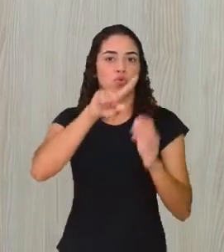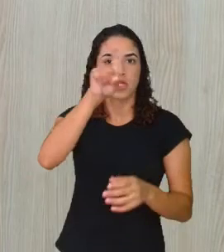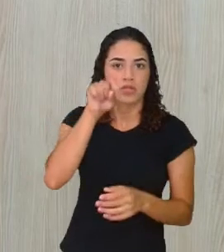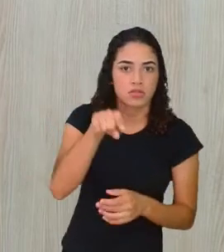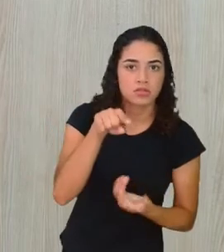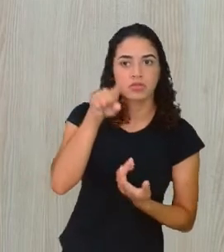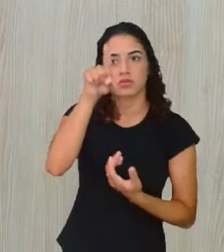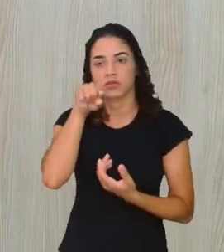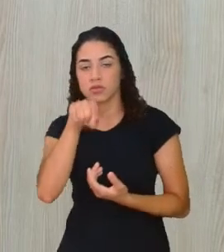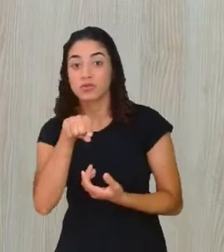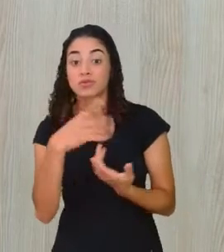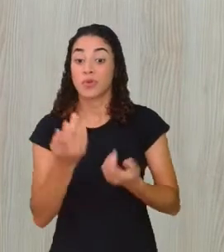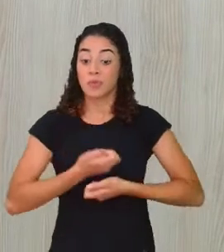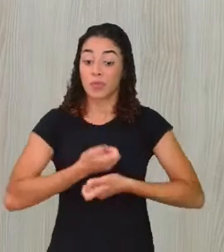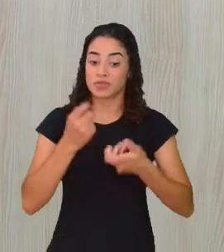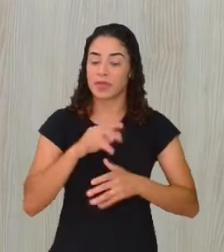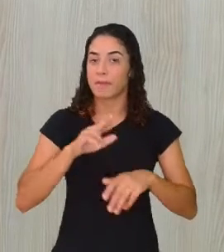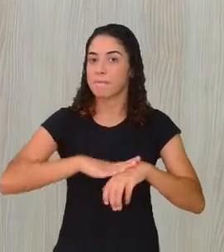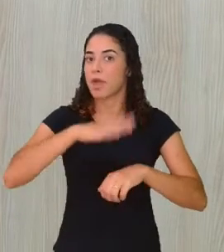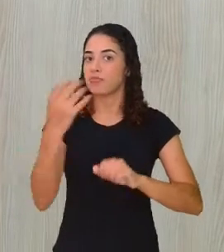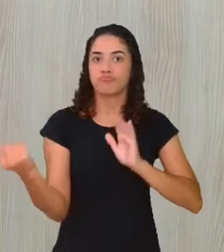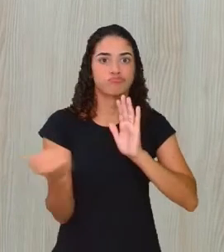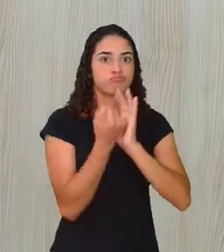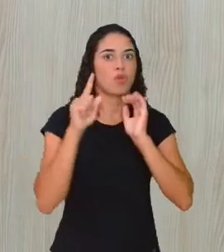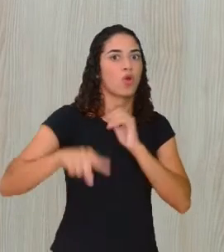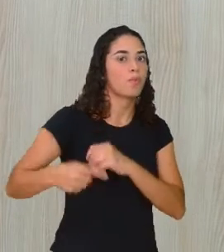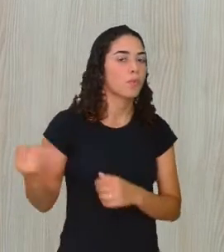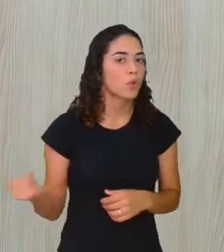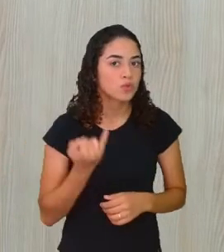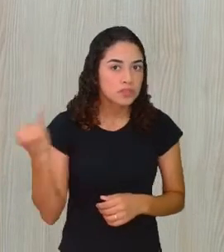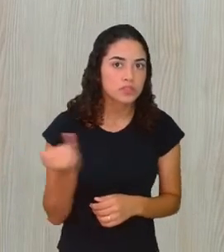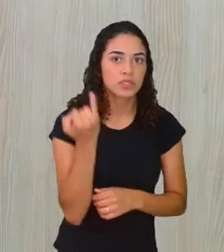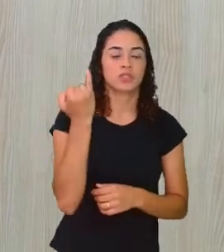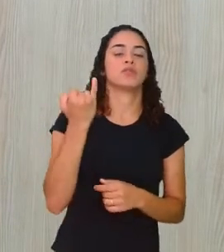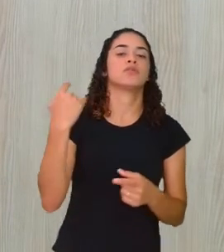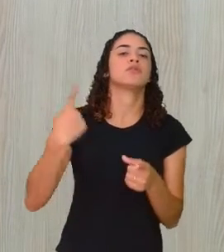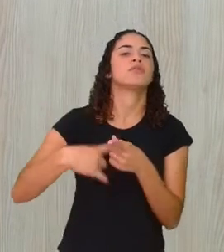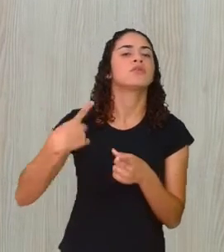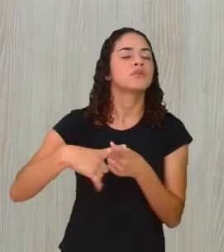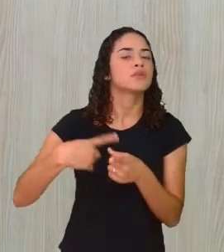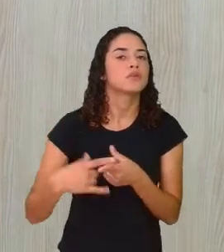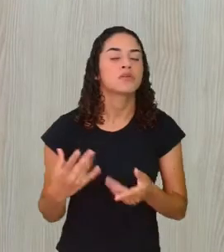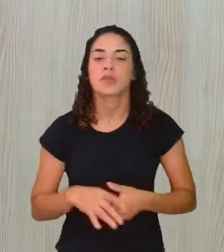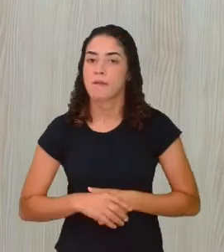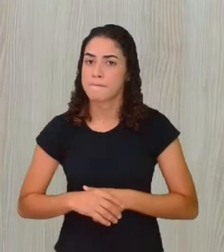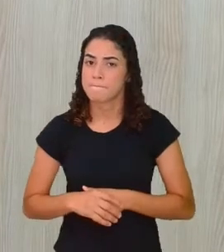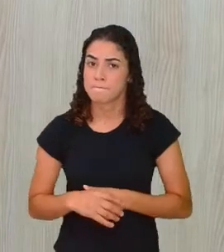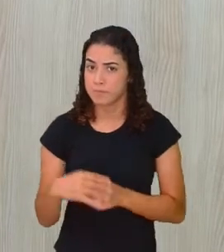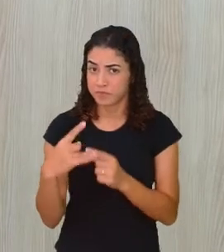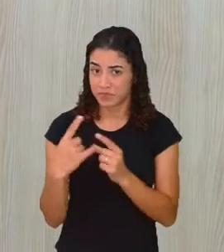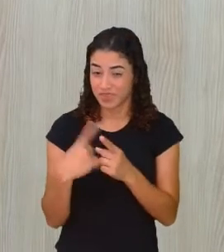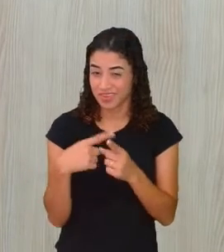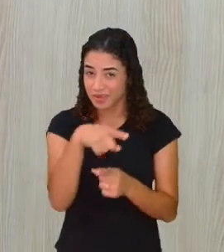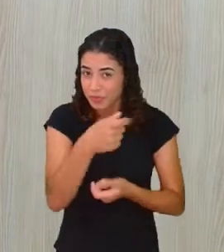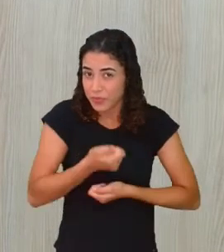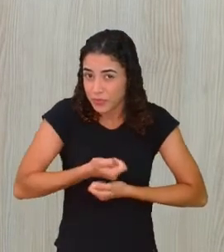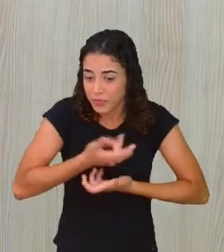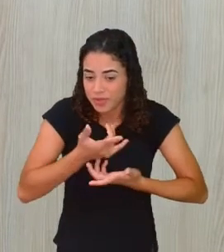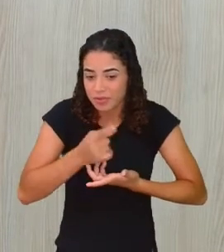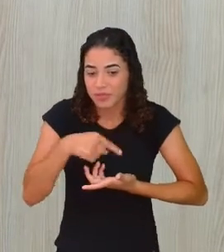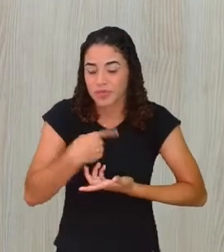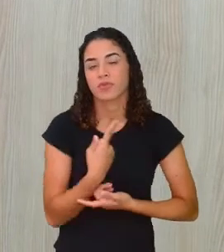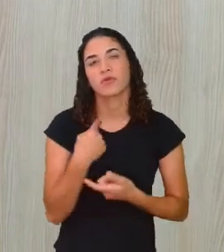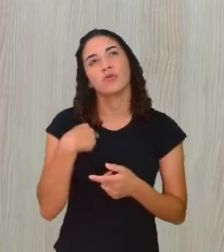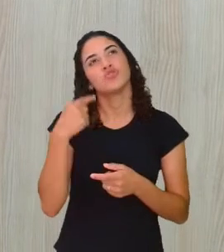poesia, isso é mais marcante, isso é mais importante no poema. Por quê? Porque ali a gente está construindo